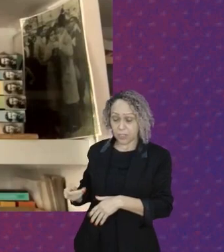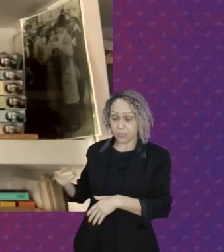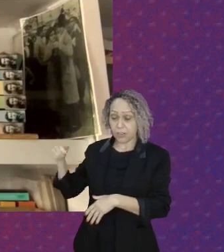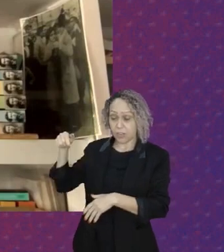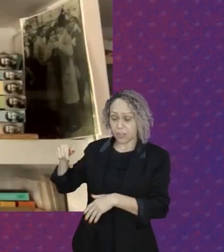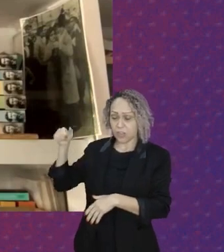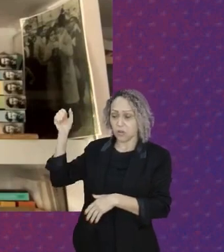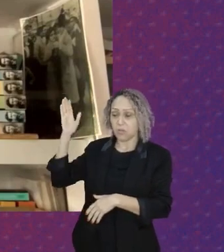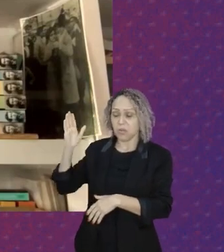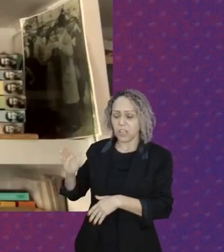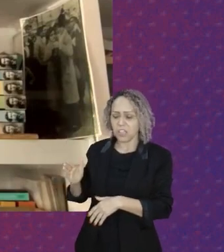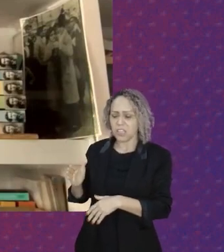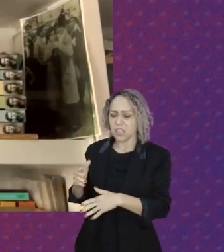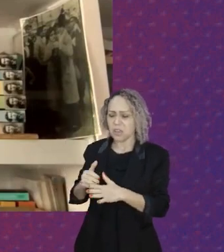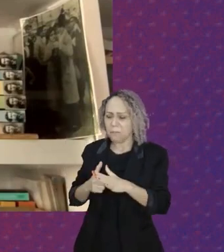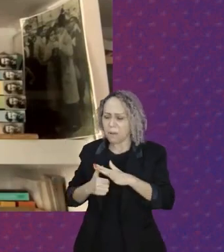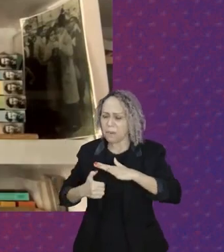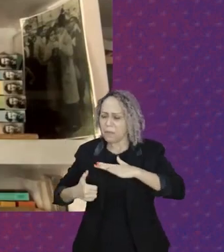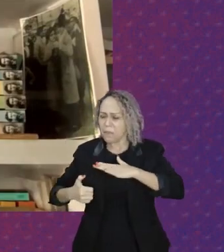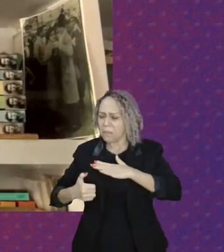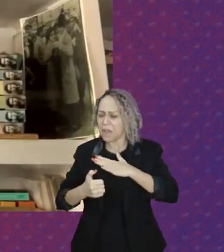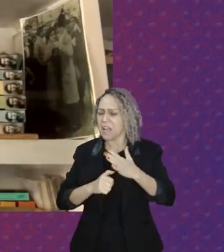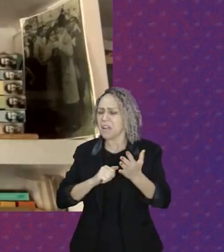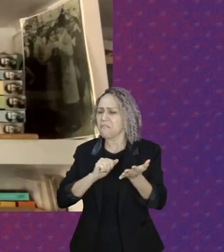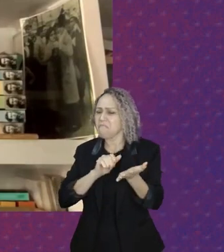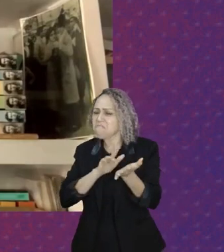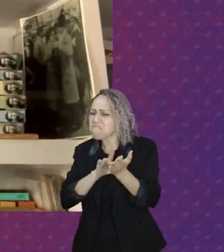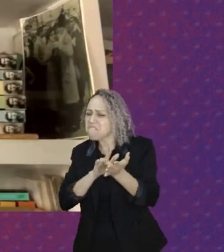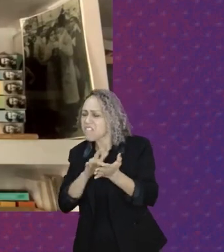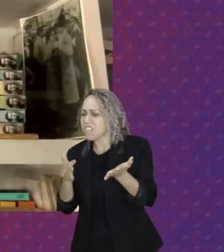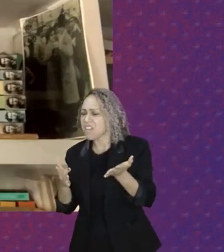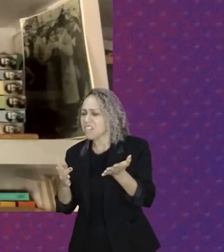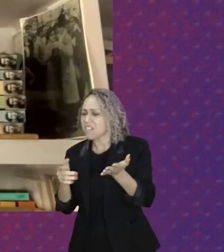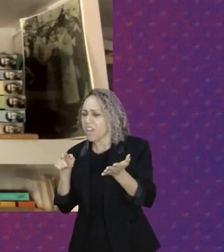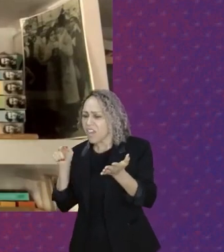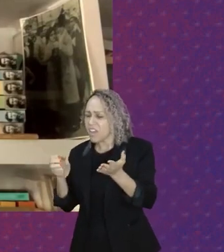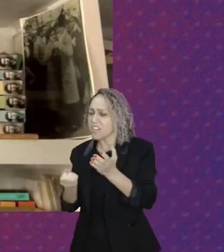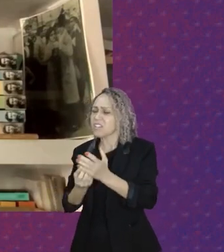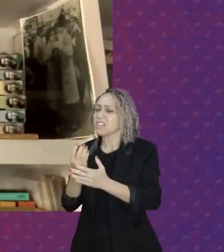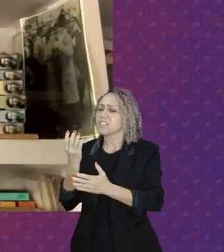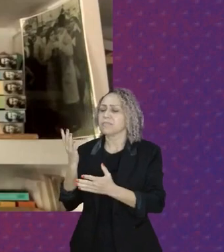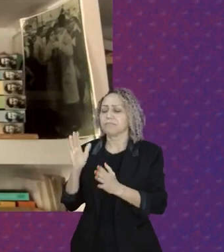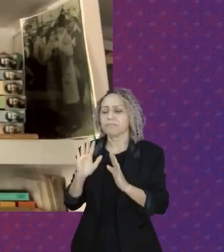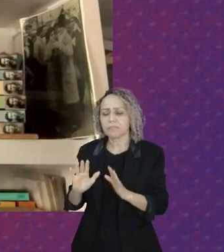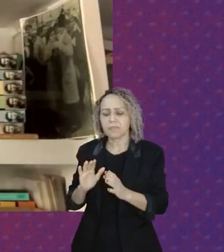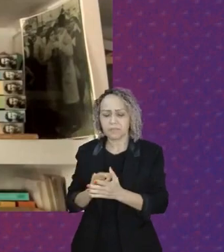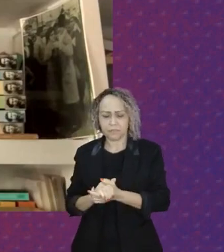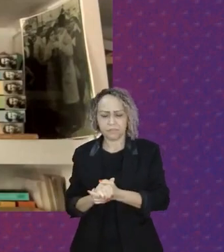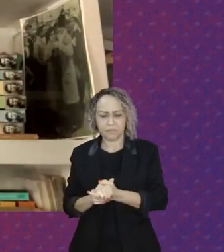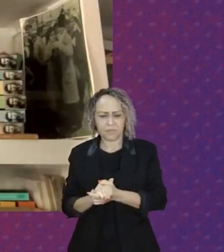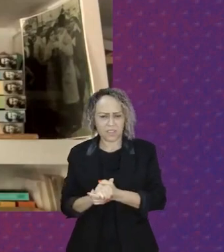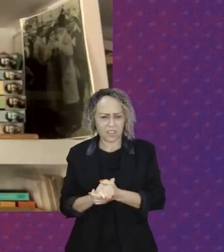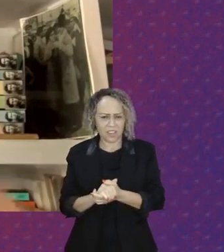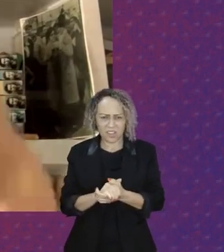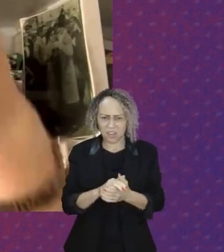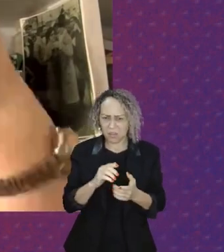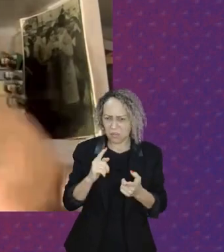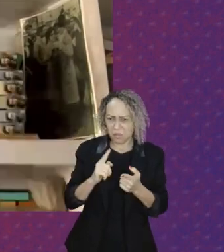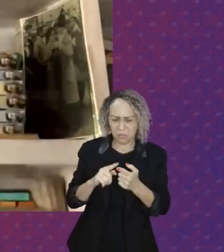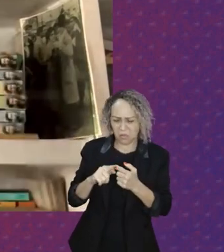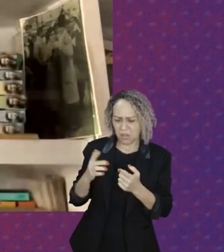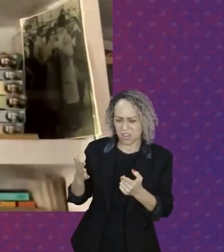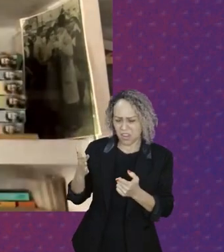com a mentira, com a falsificação. Isso é modus operandi, que não é só porque as pessoas têm uma índole